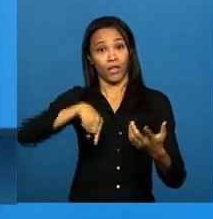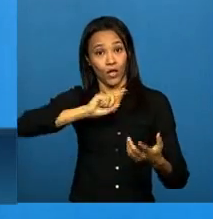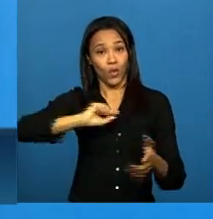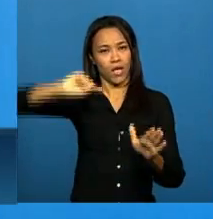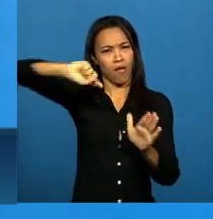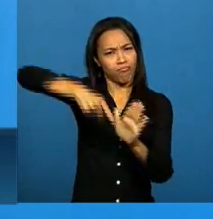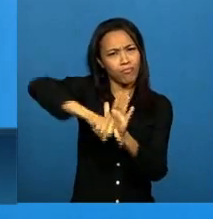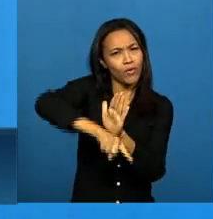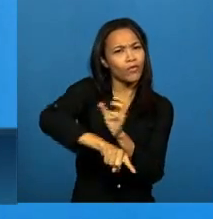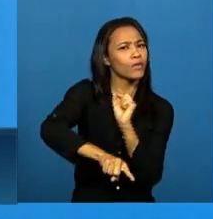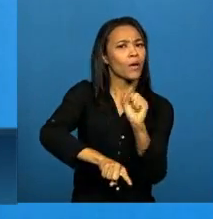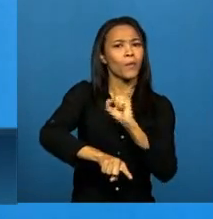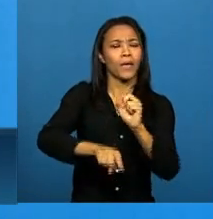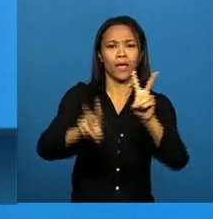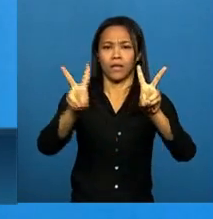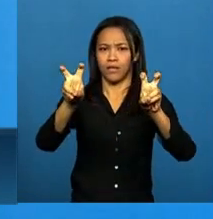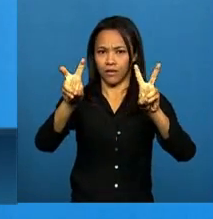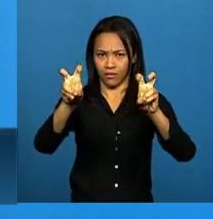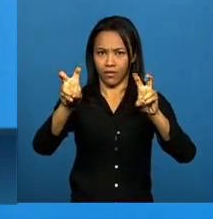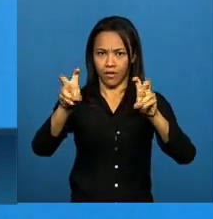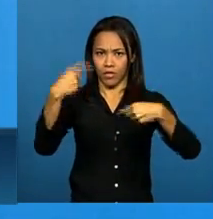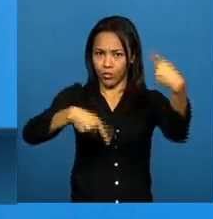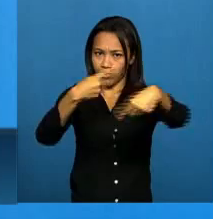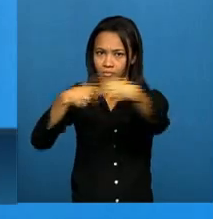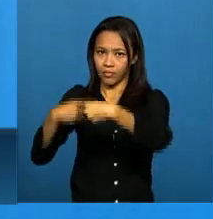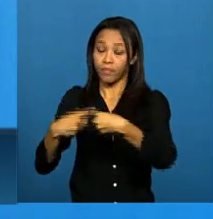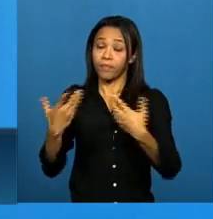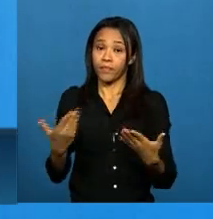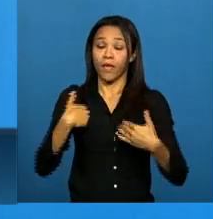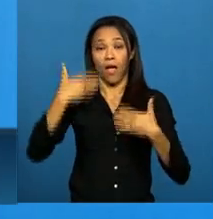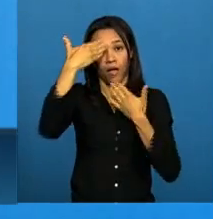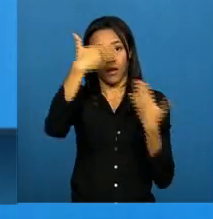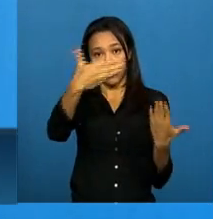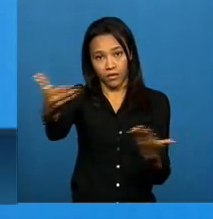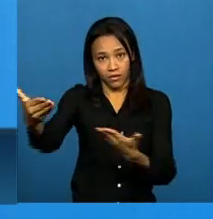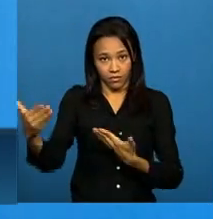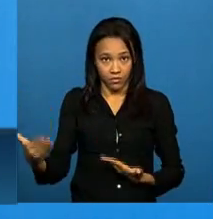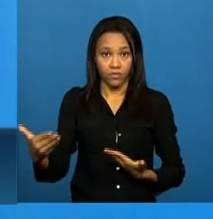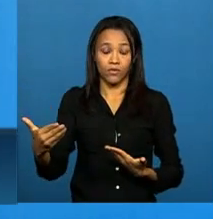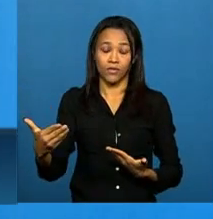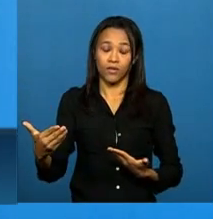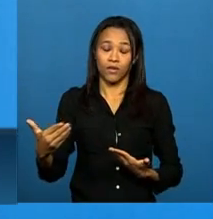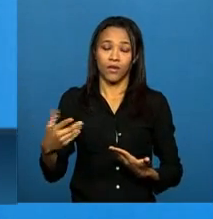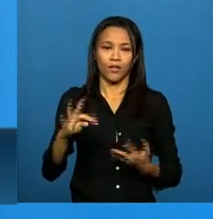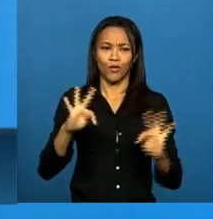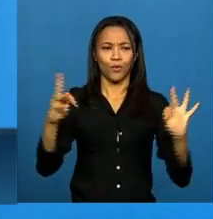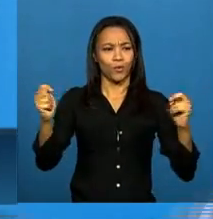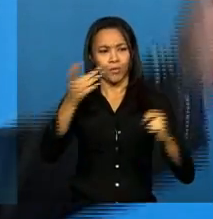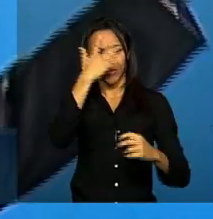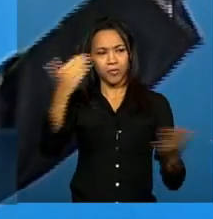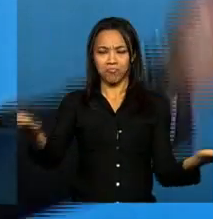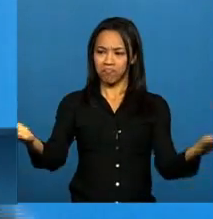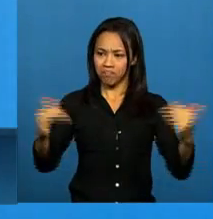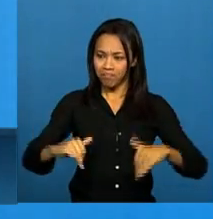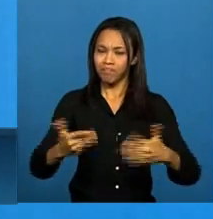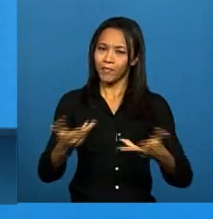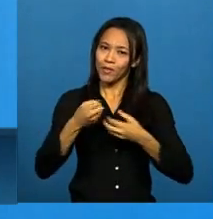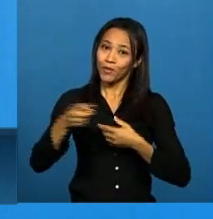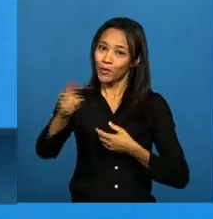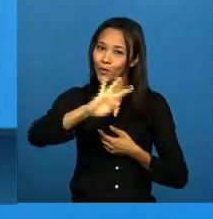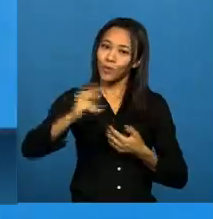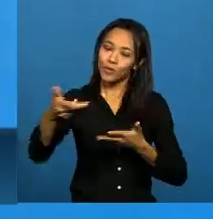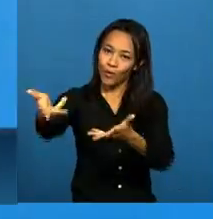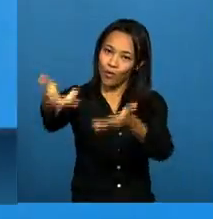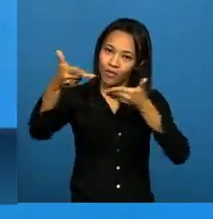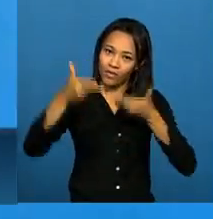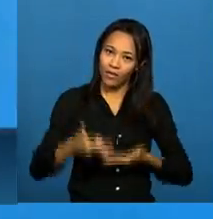tão importante processo democrático. Agradeço pela presença de todas e todos. Estão todos convidados,